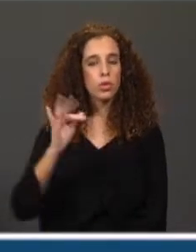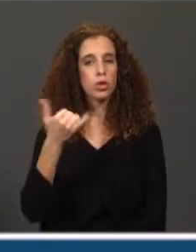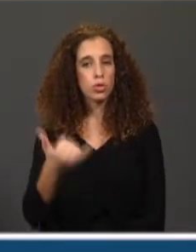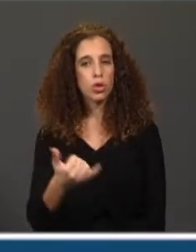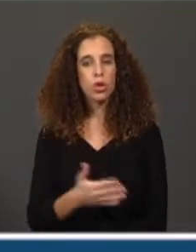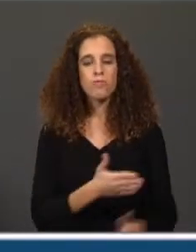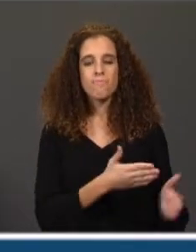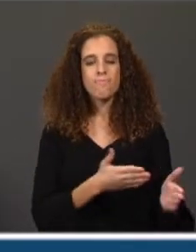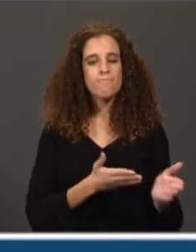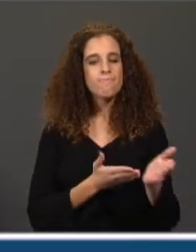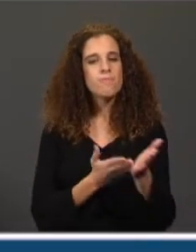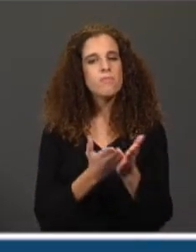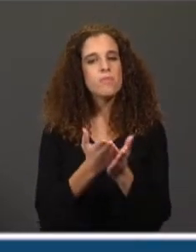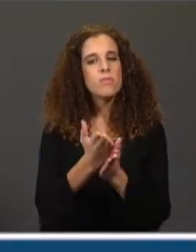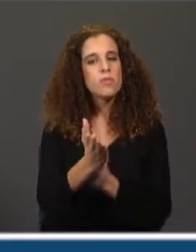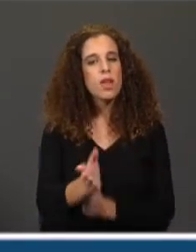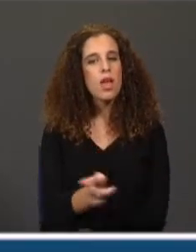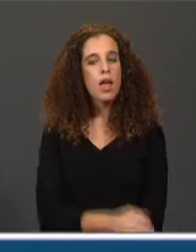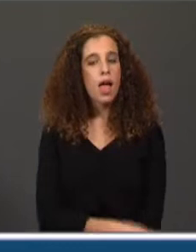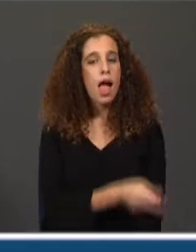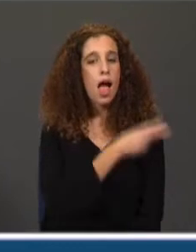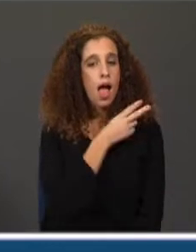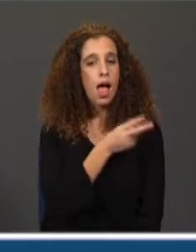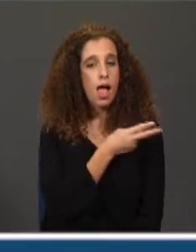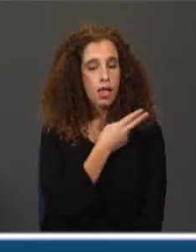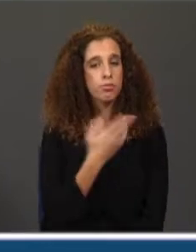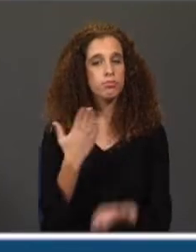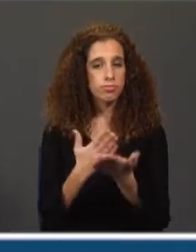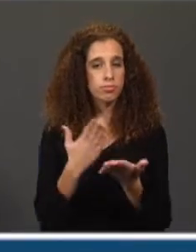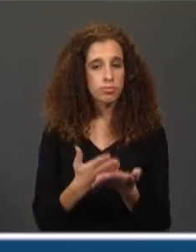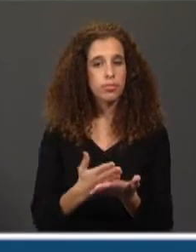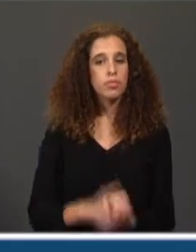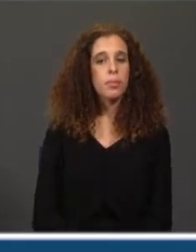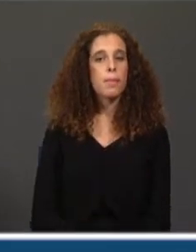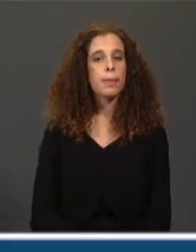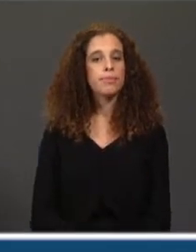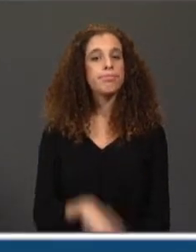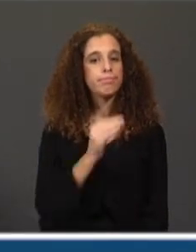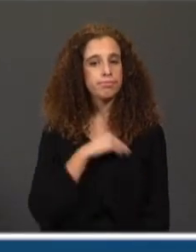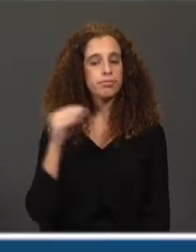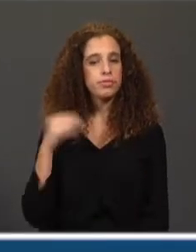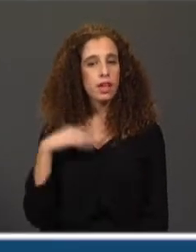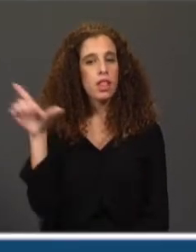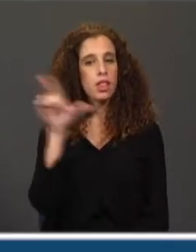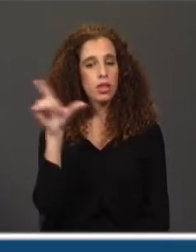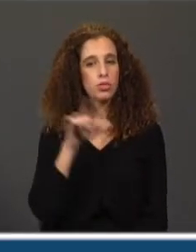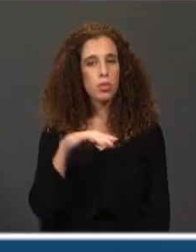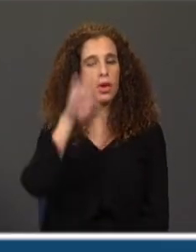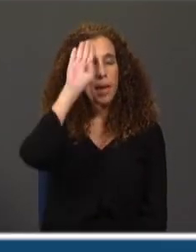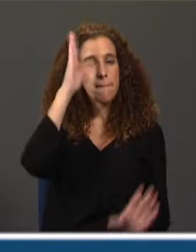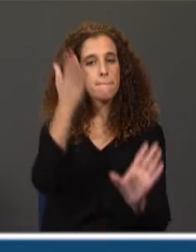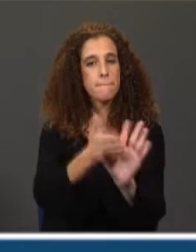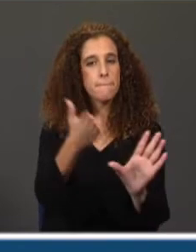o seu percurso académico, formou-se em medicina, na especialidade de psiquiatria, exerceu a medicina e a